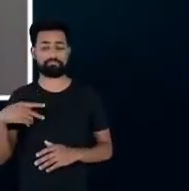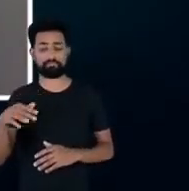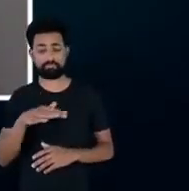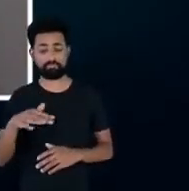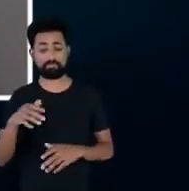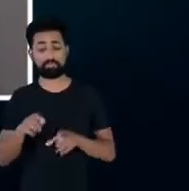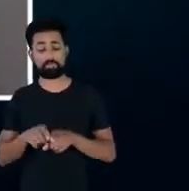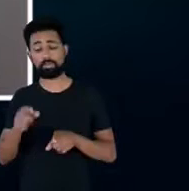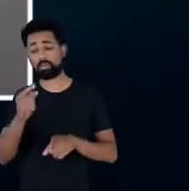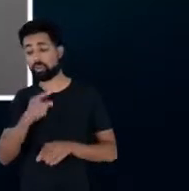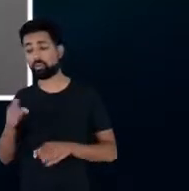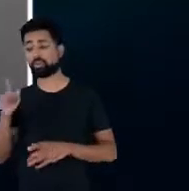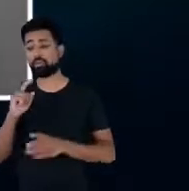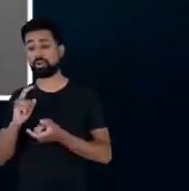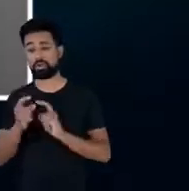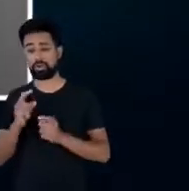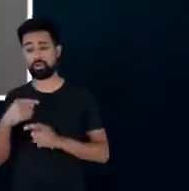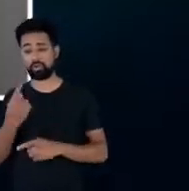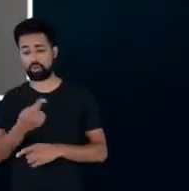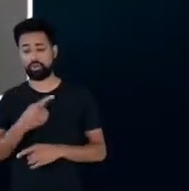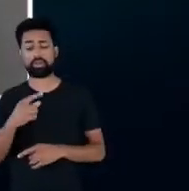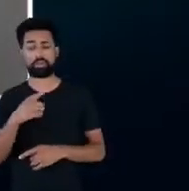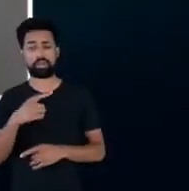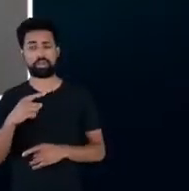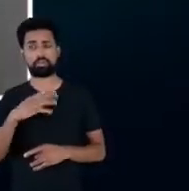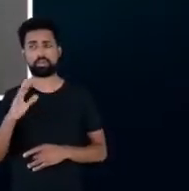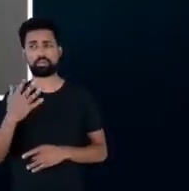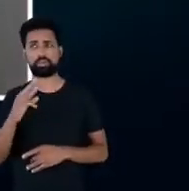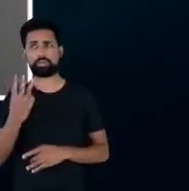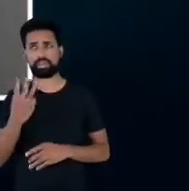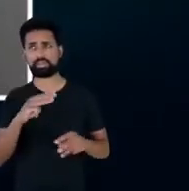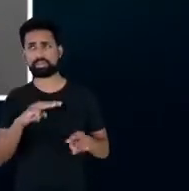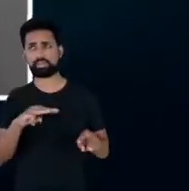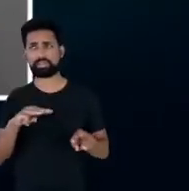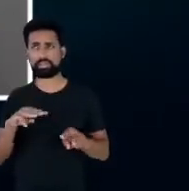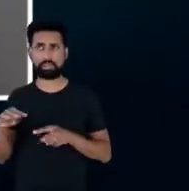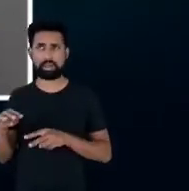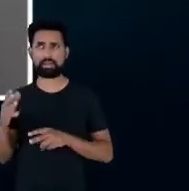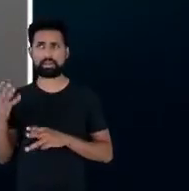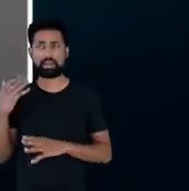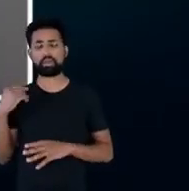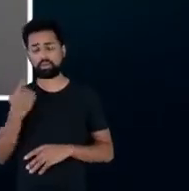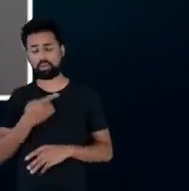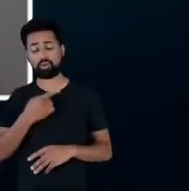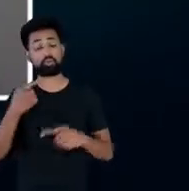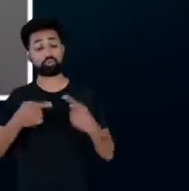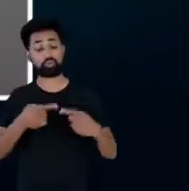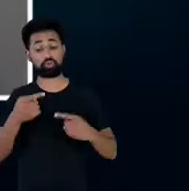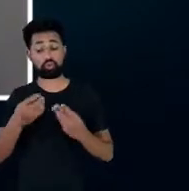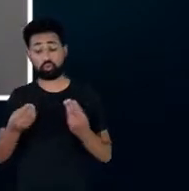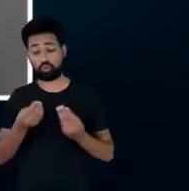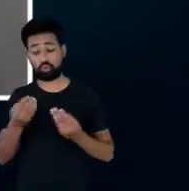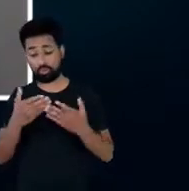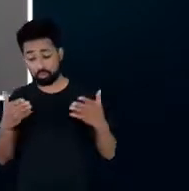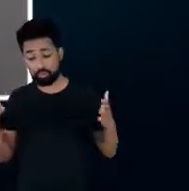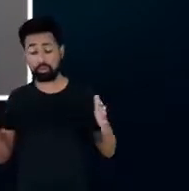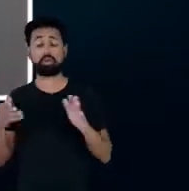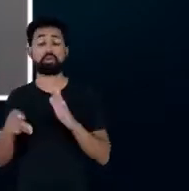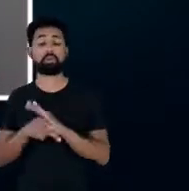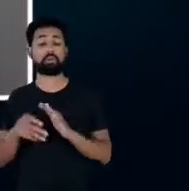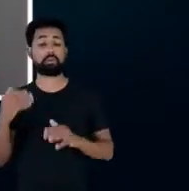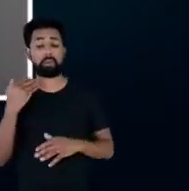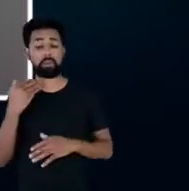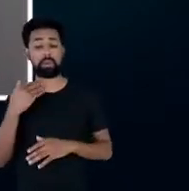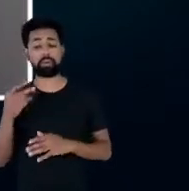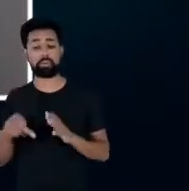reunião com o BNDES que a gente deve ter feito aí umas três semanas atrás nós discutimos justamente ampliar não só para os bancos de varejo